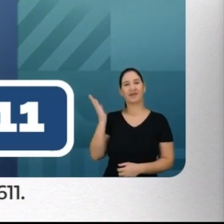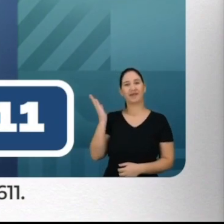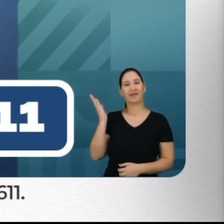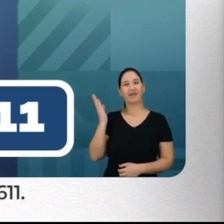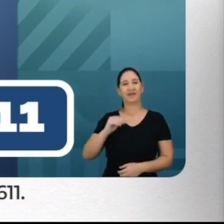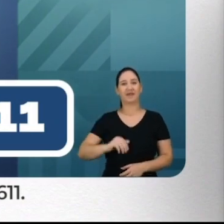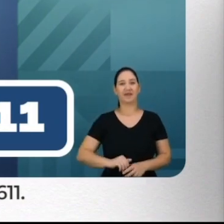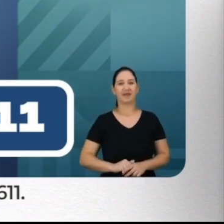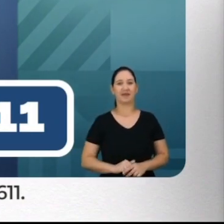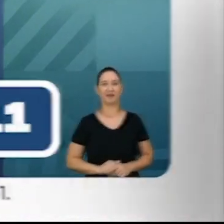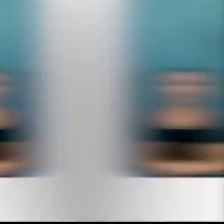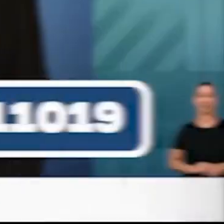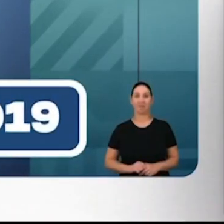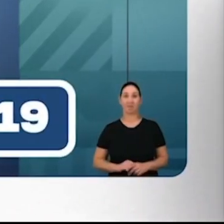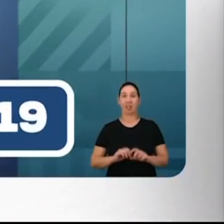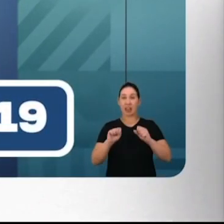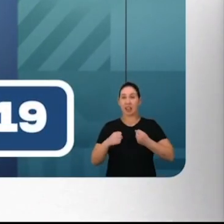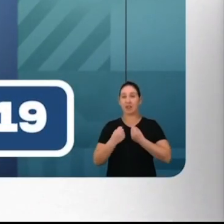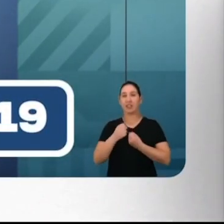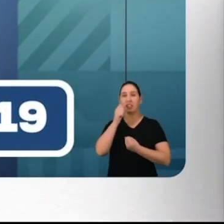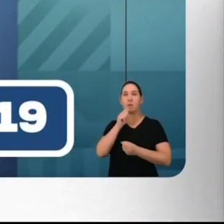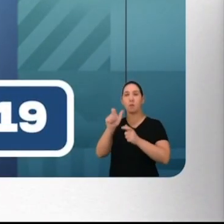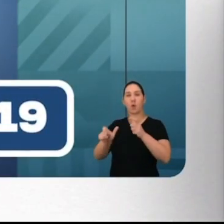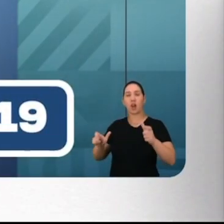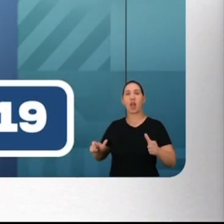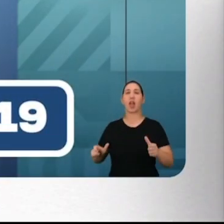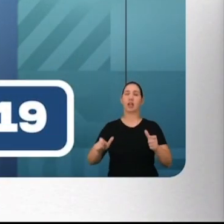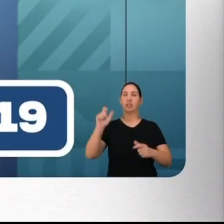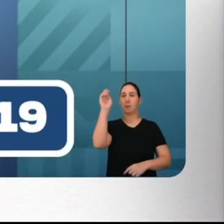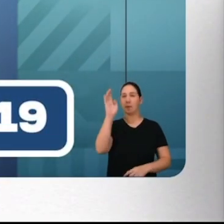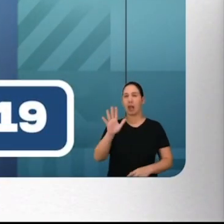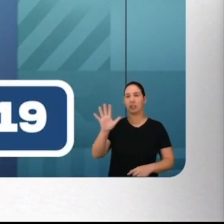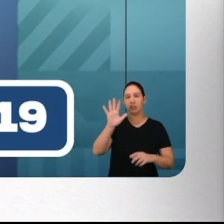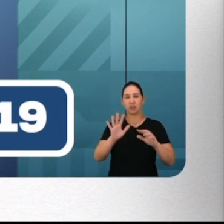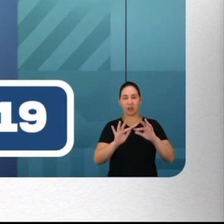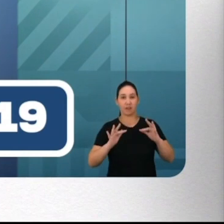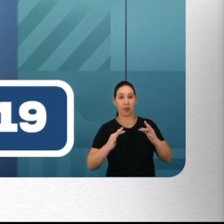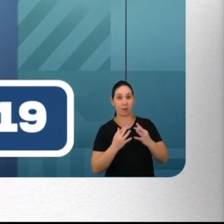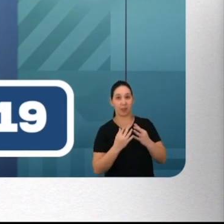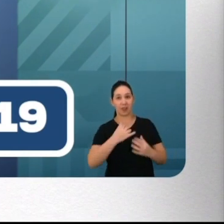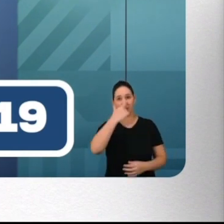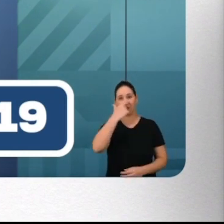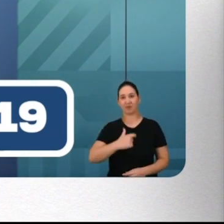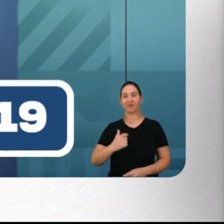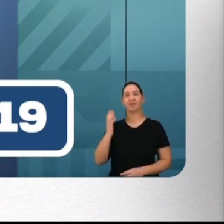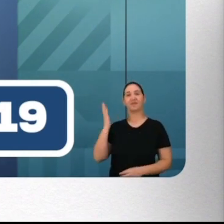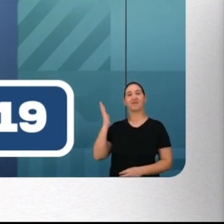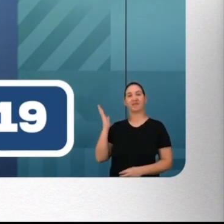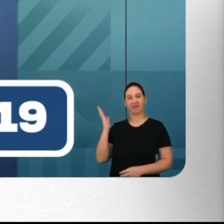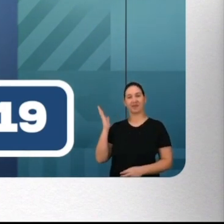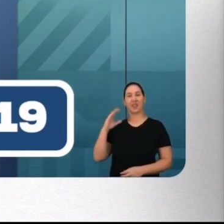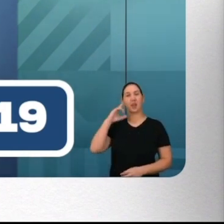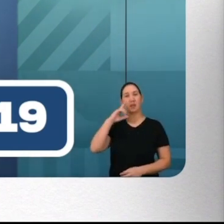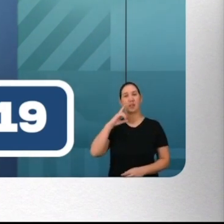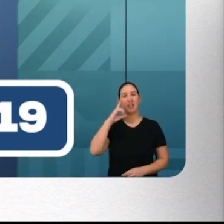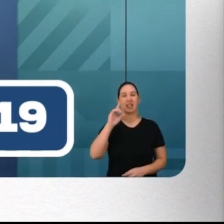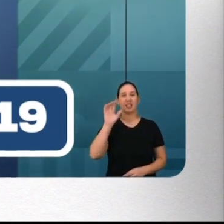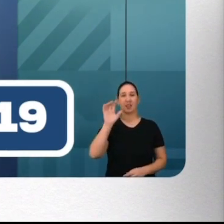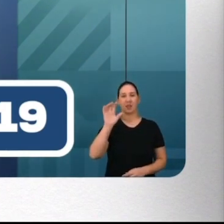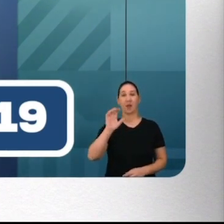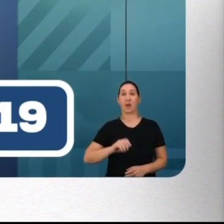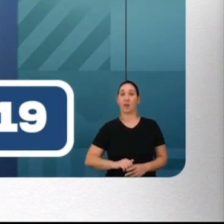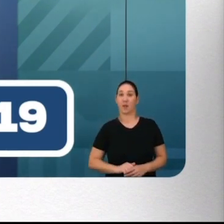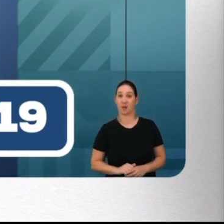Hospital, 11611. Em defesa das mulheres, da pátria e da família. Sou a Lu Pinheiro, a sua